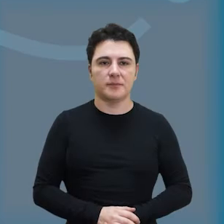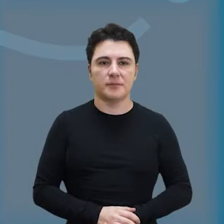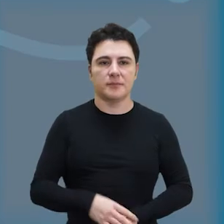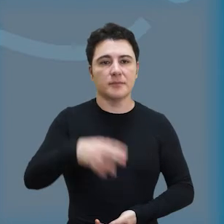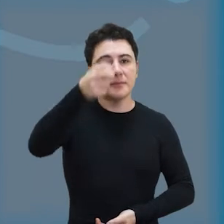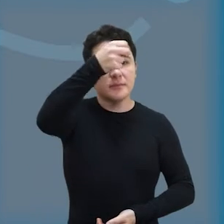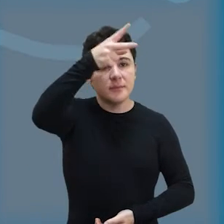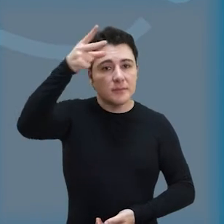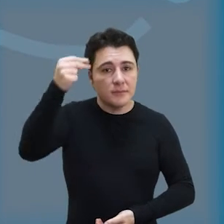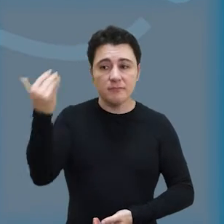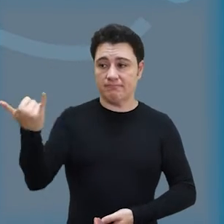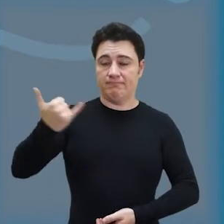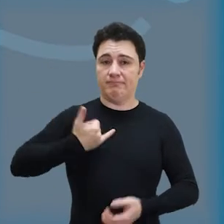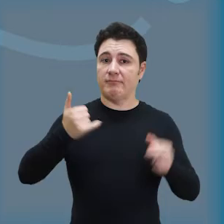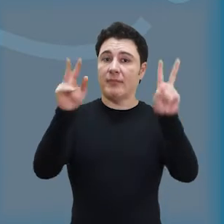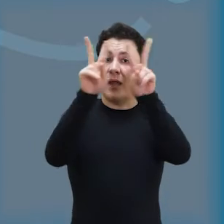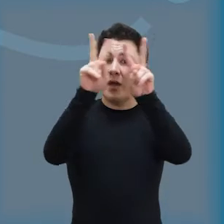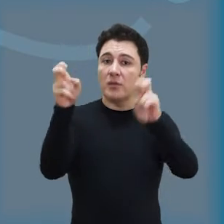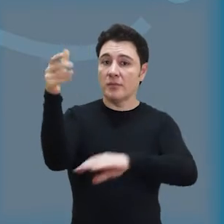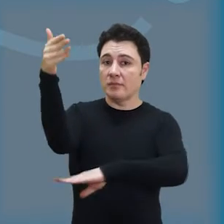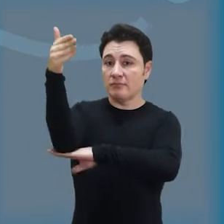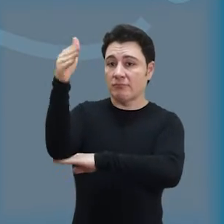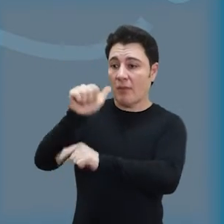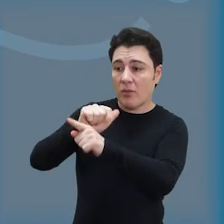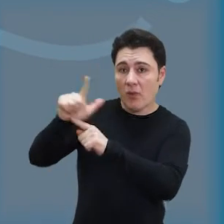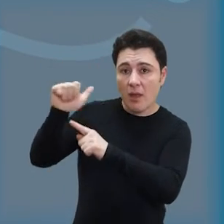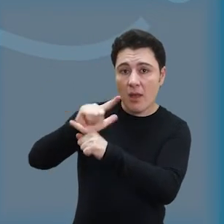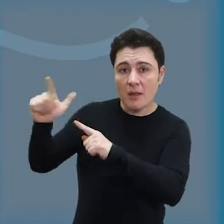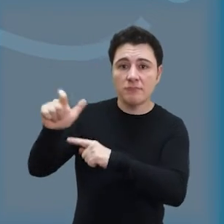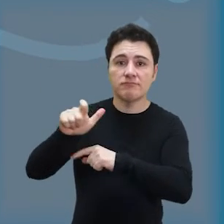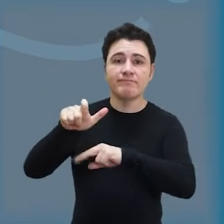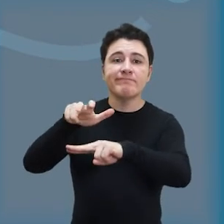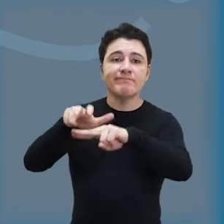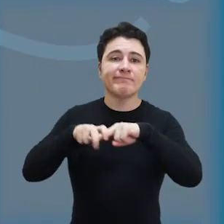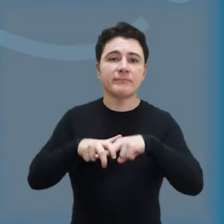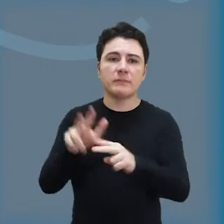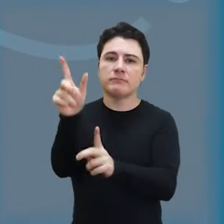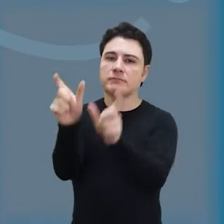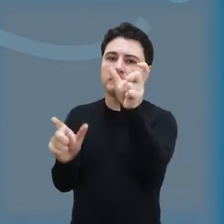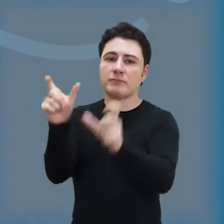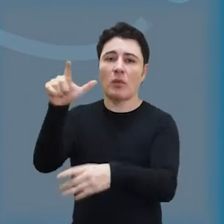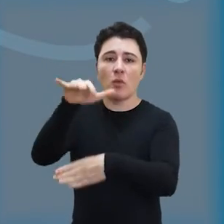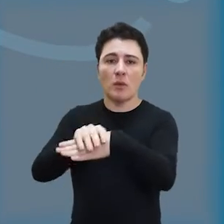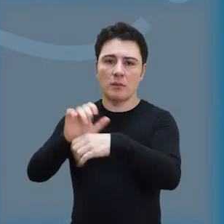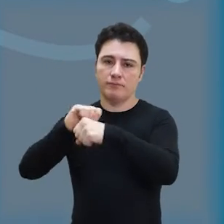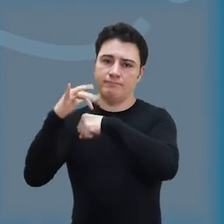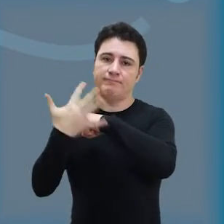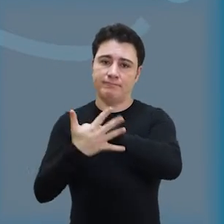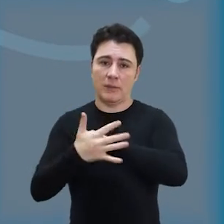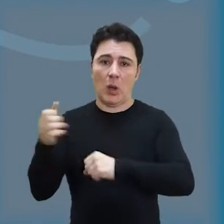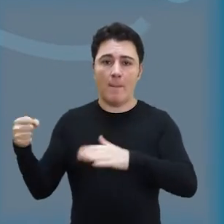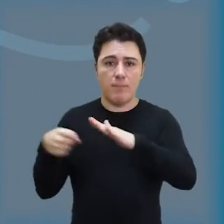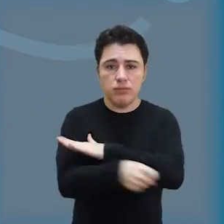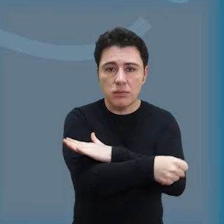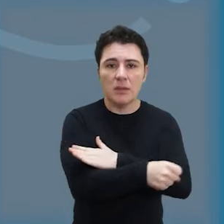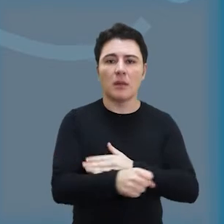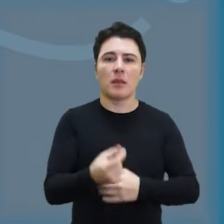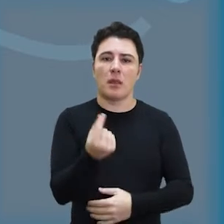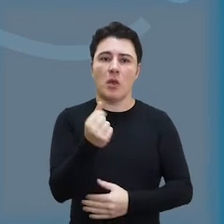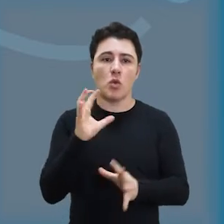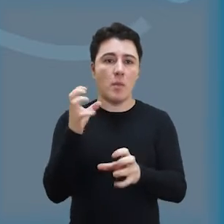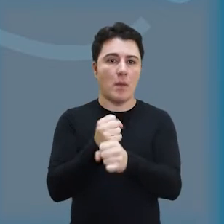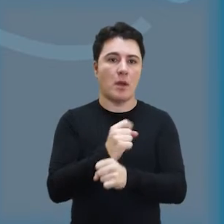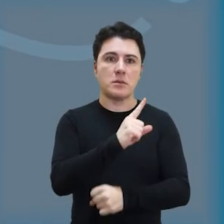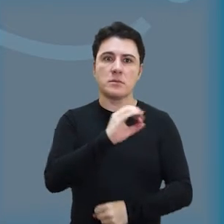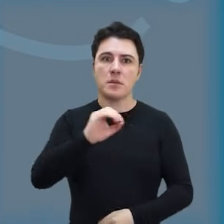Após recebermos informações da Prefeitura sobre os gastos com o hotel para positivados da Covid-19, que somaram quase